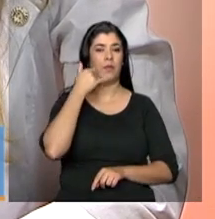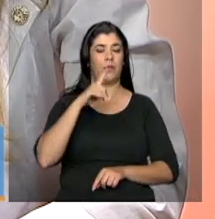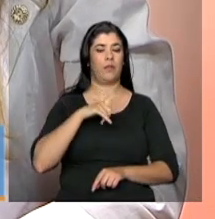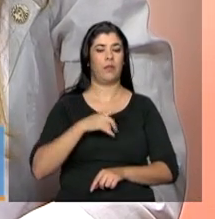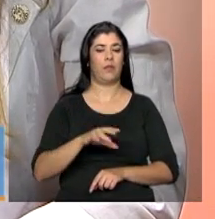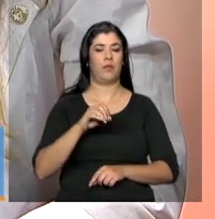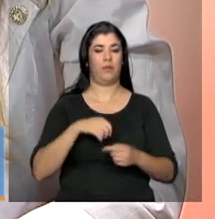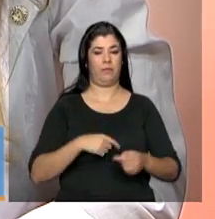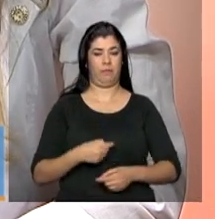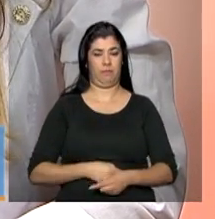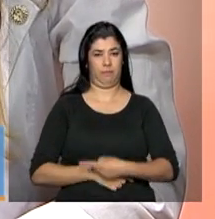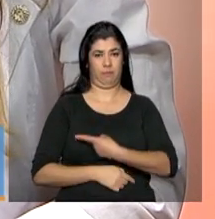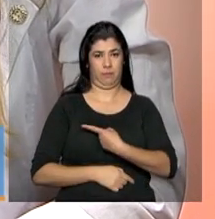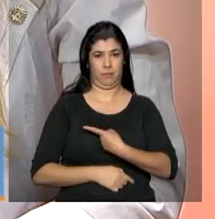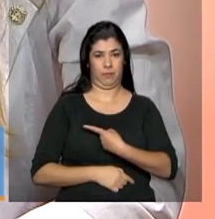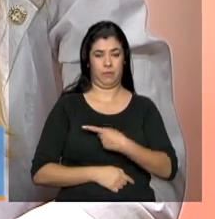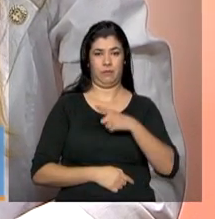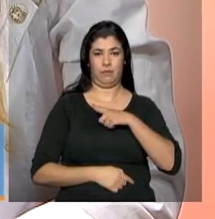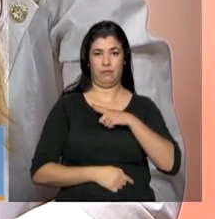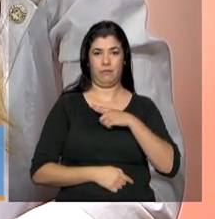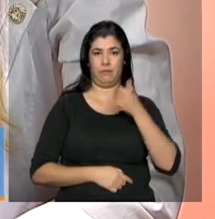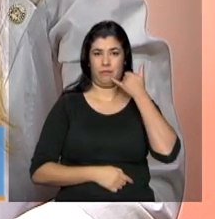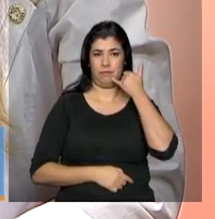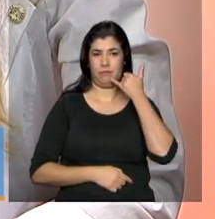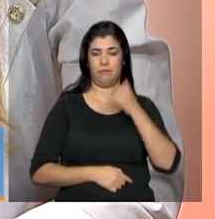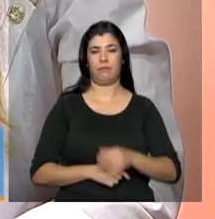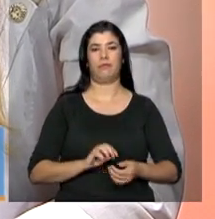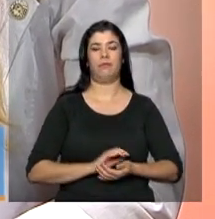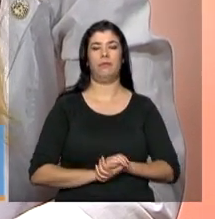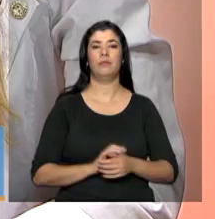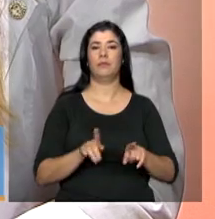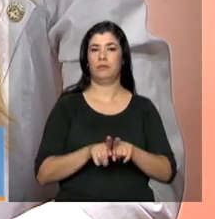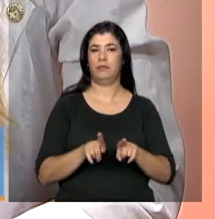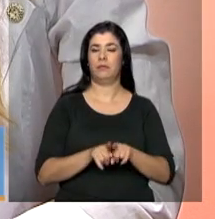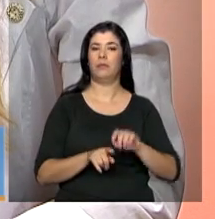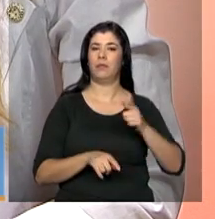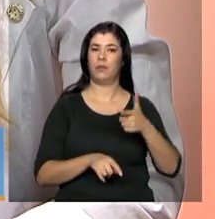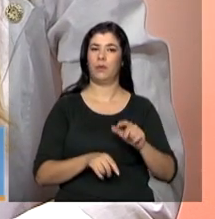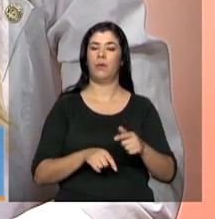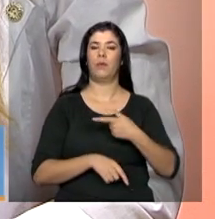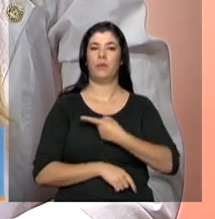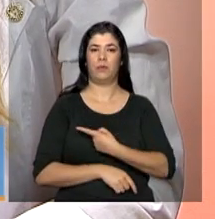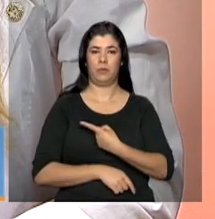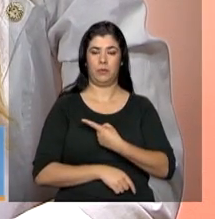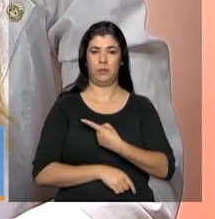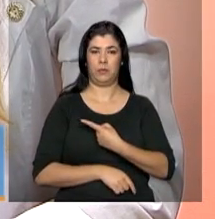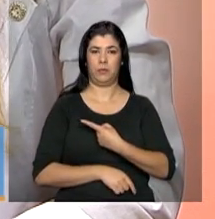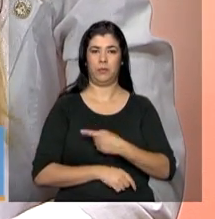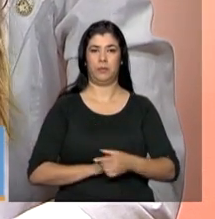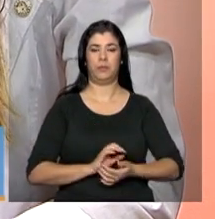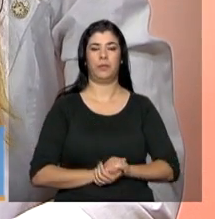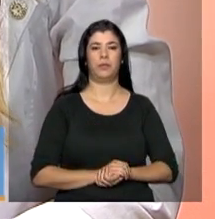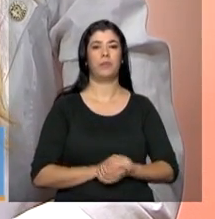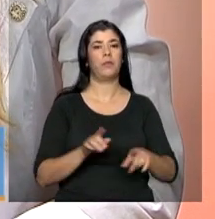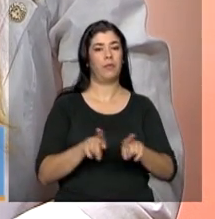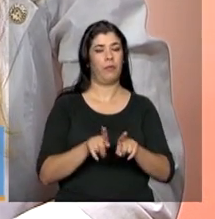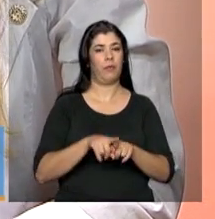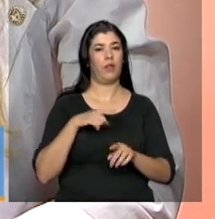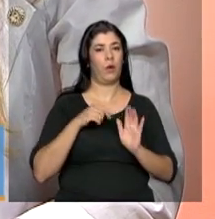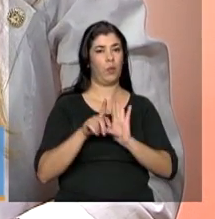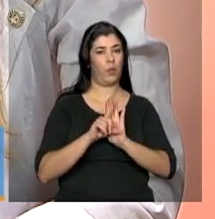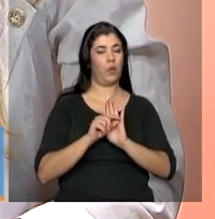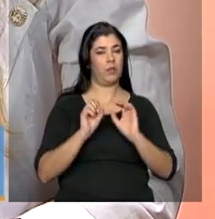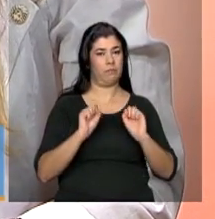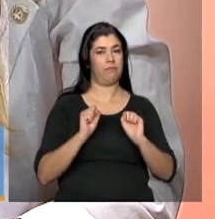061-3799-5859 ou 3799-5198. Tem também o Twitter,